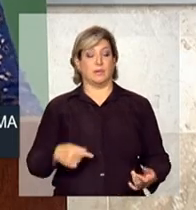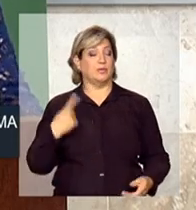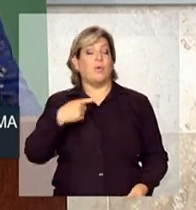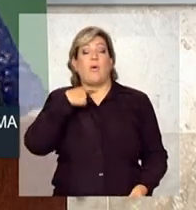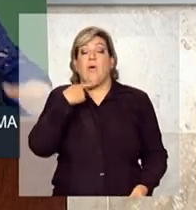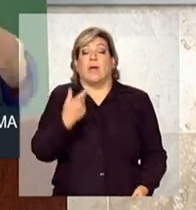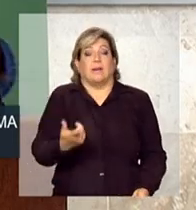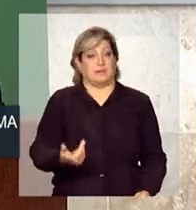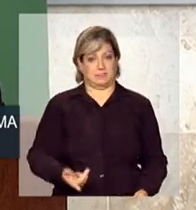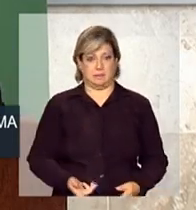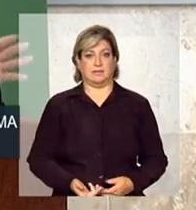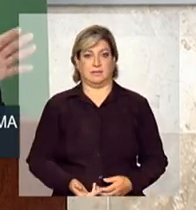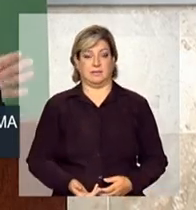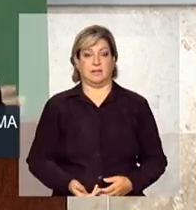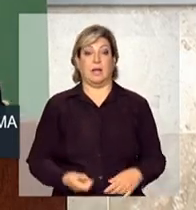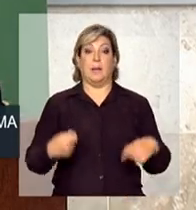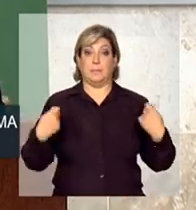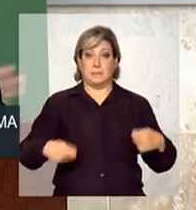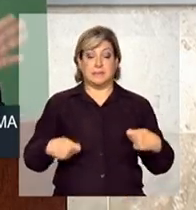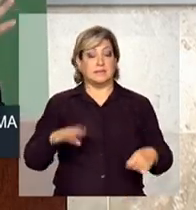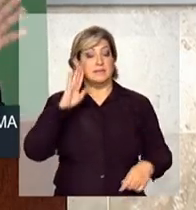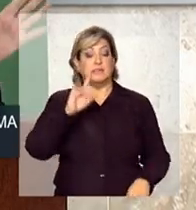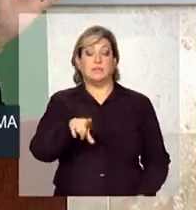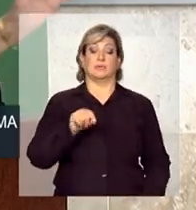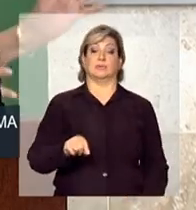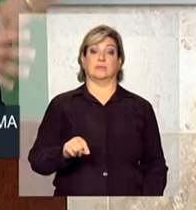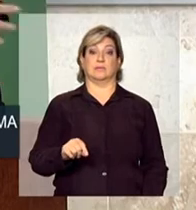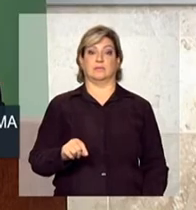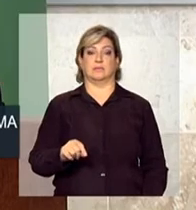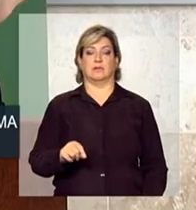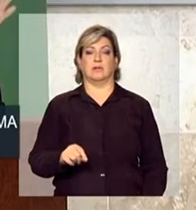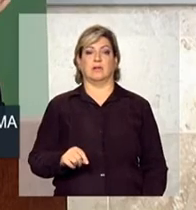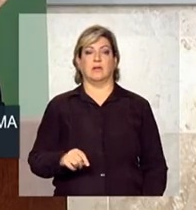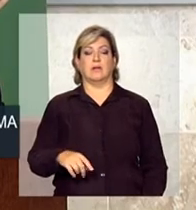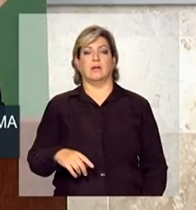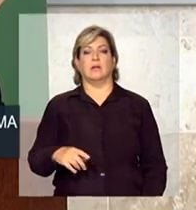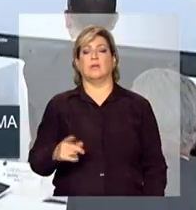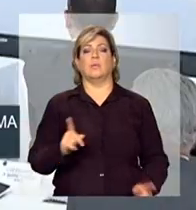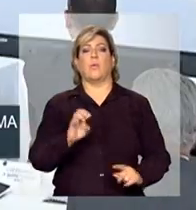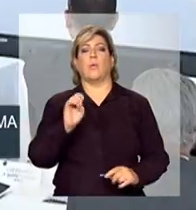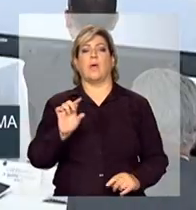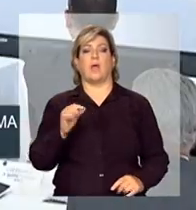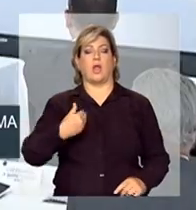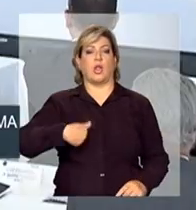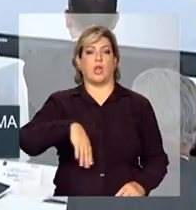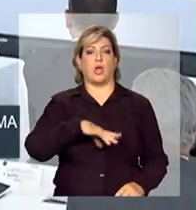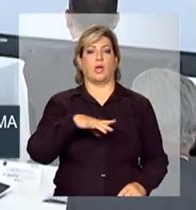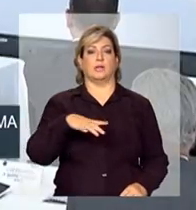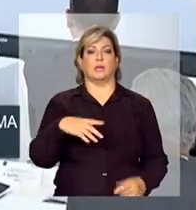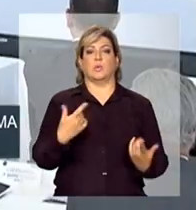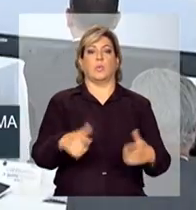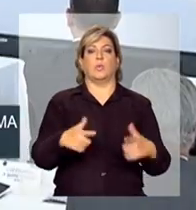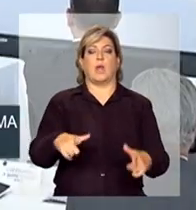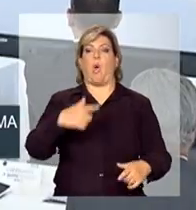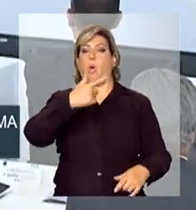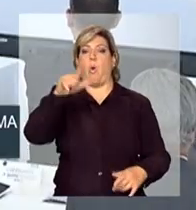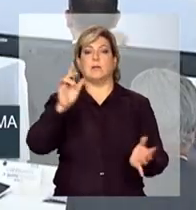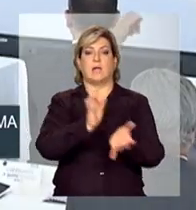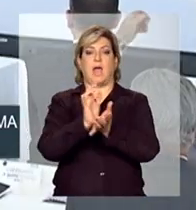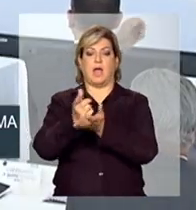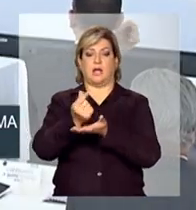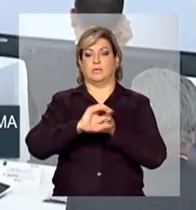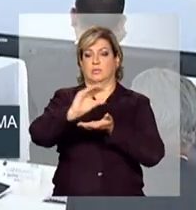enfrentar. E a gente tem de escolher, não é que nós não temos outras áreas que são importantes para a gente alocar